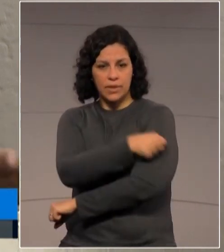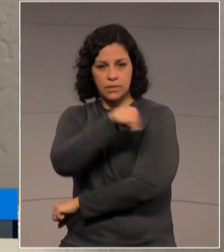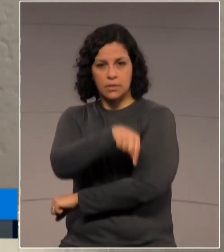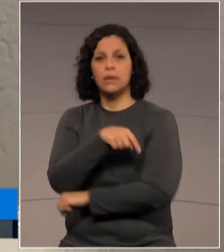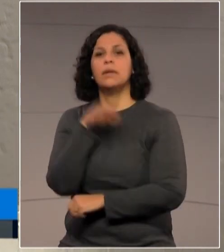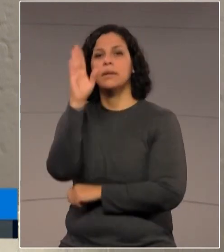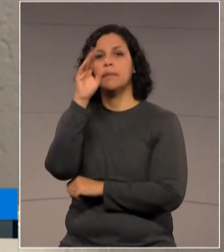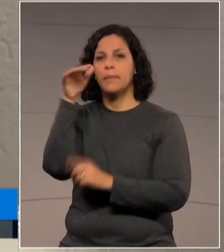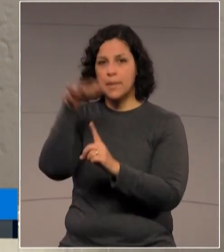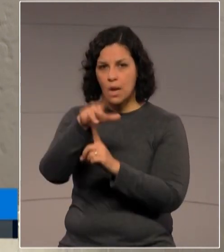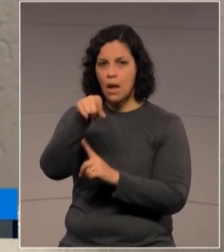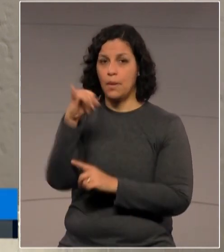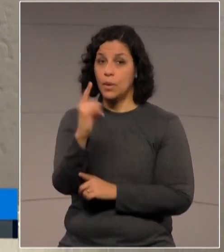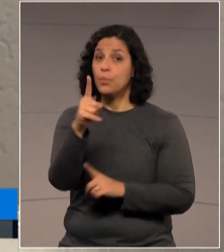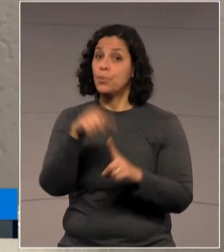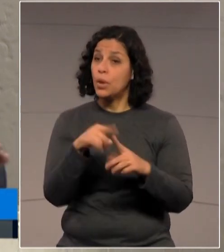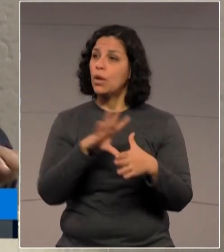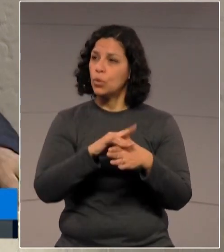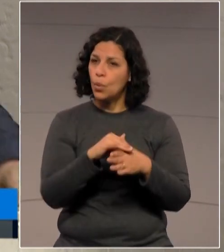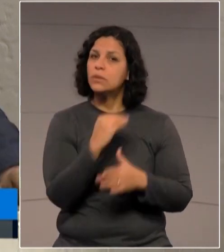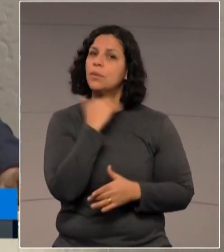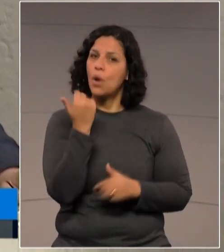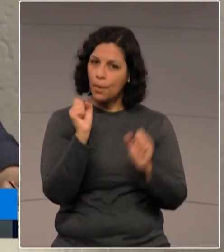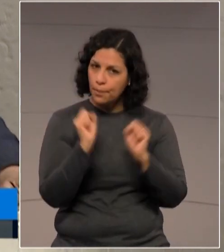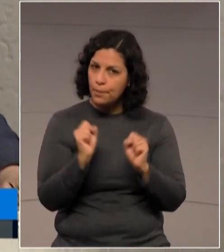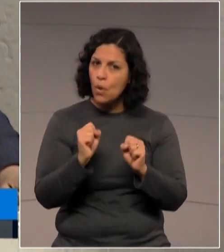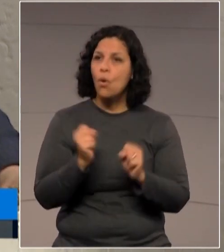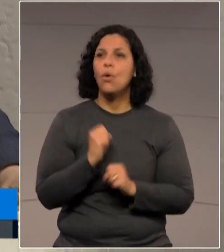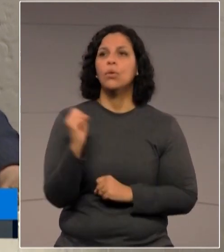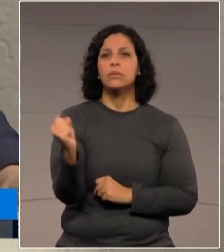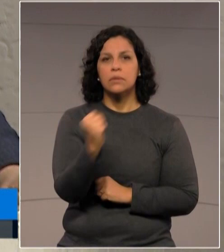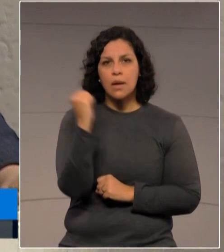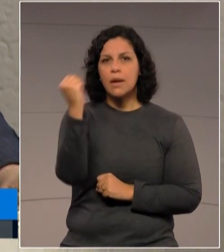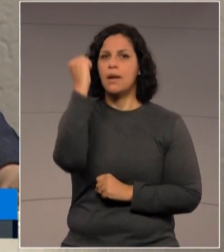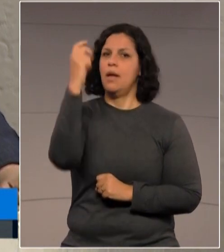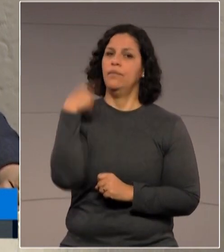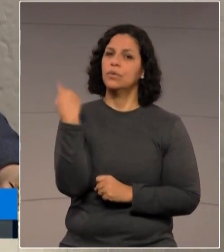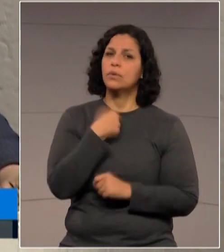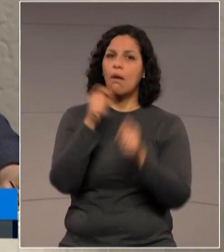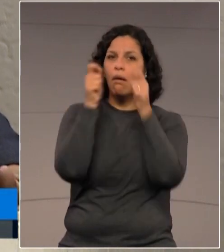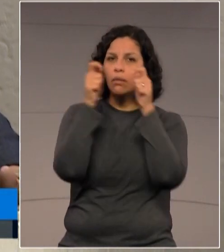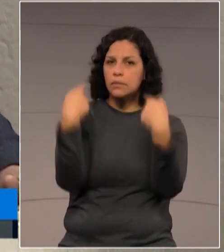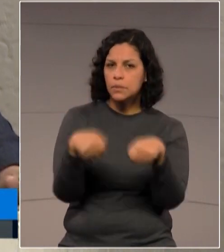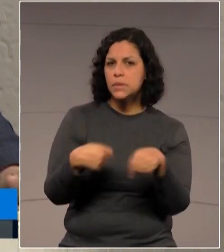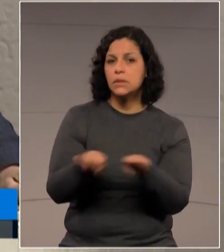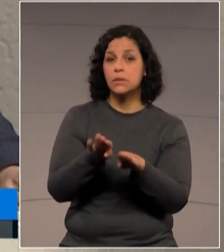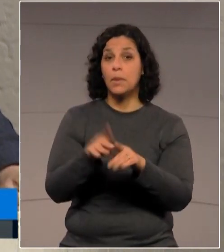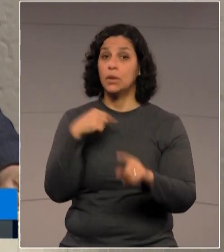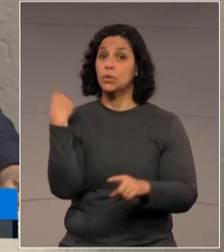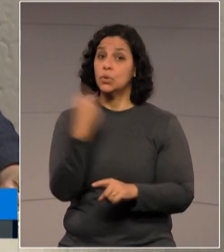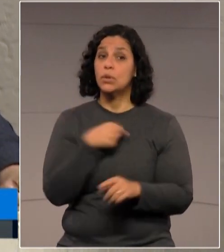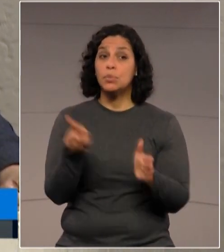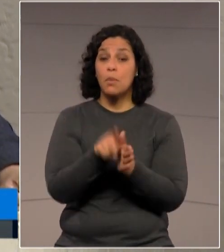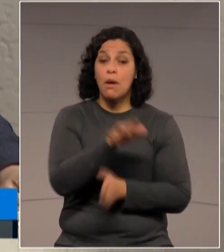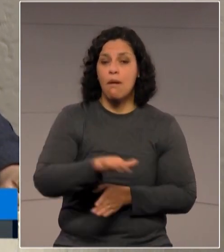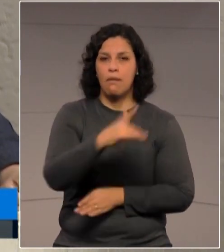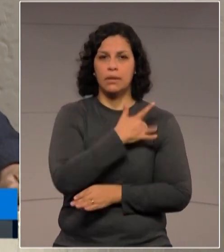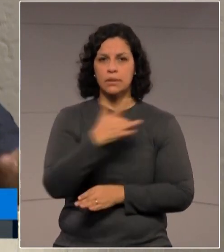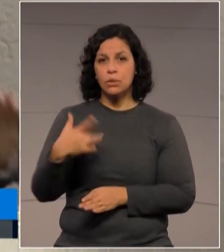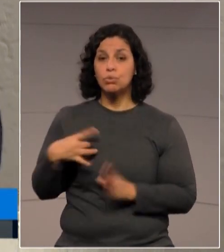mata. A situação é grave, merece atenção de todas as autoridades de saúde,